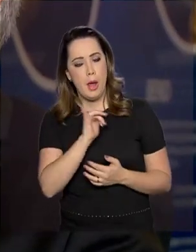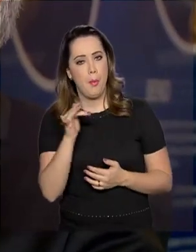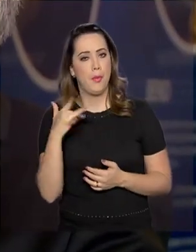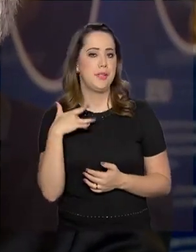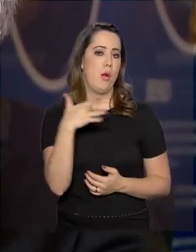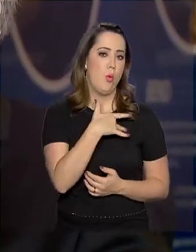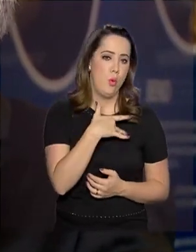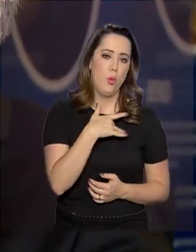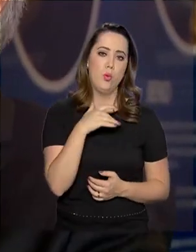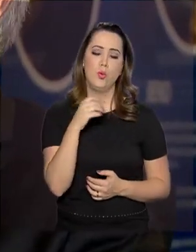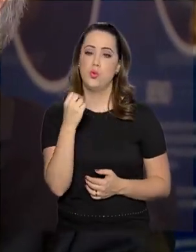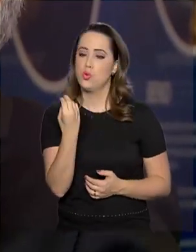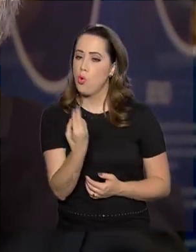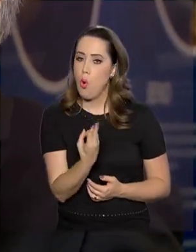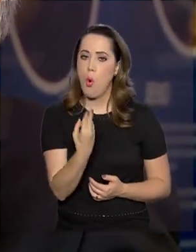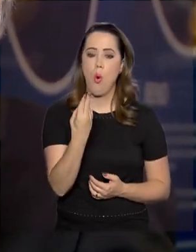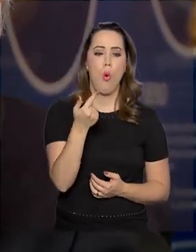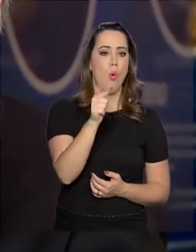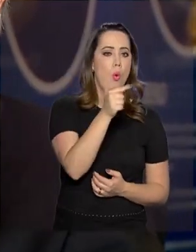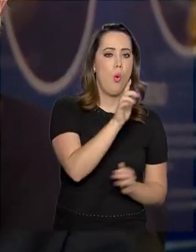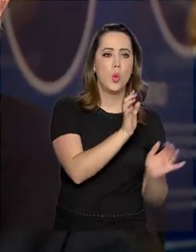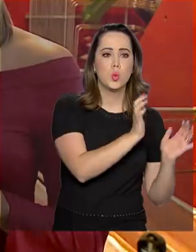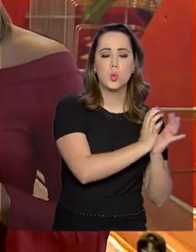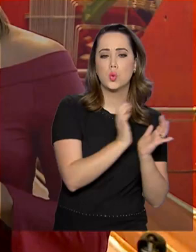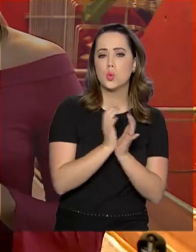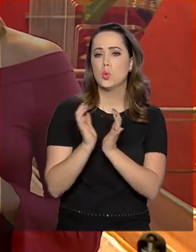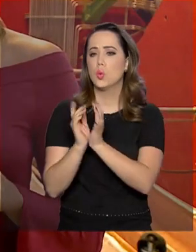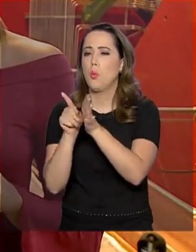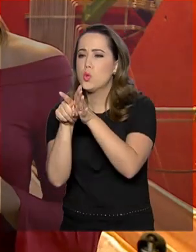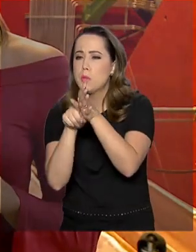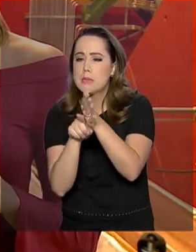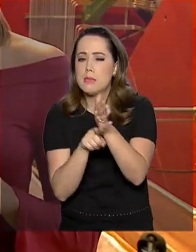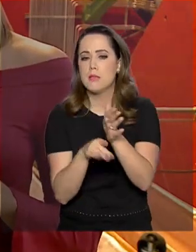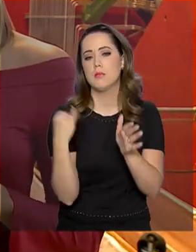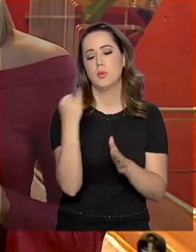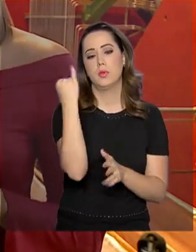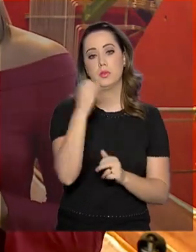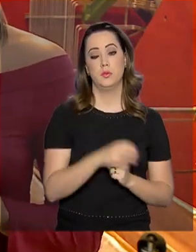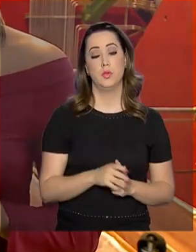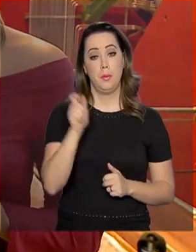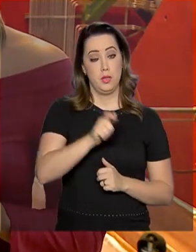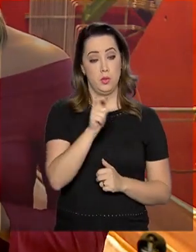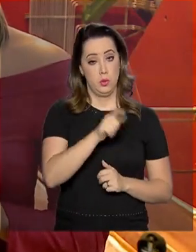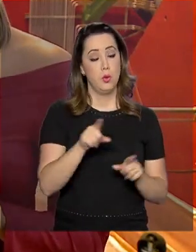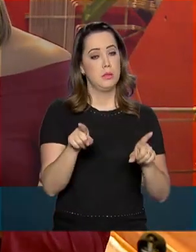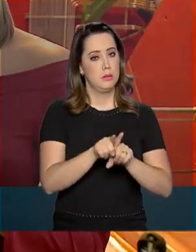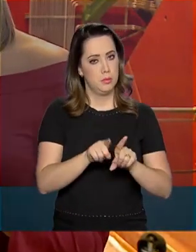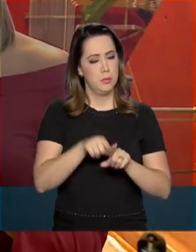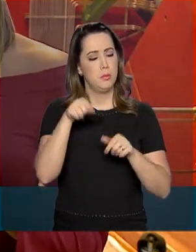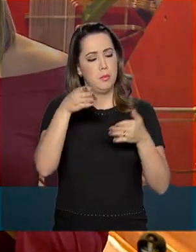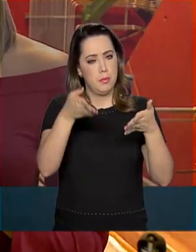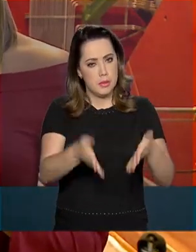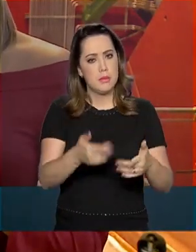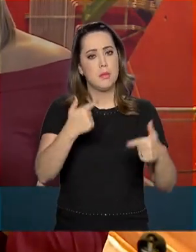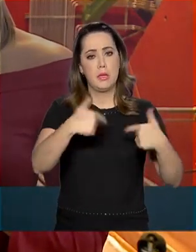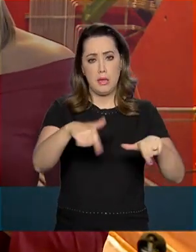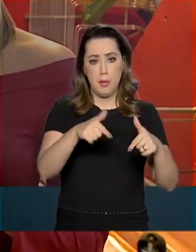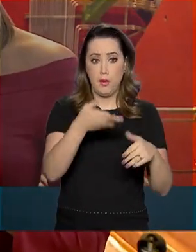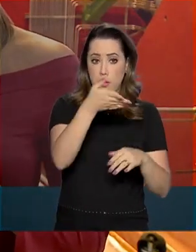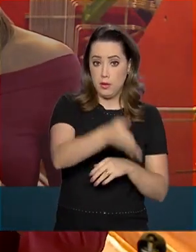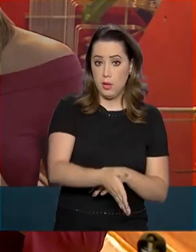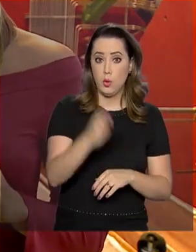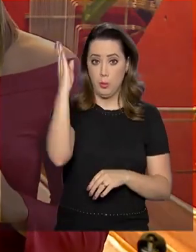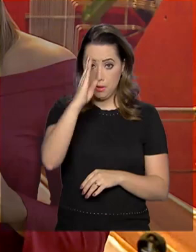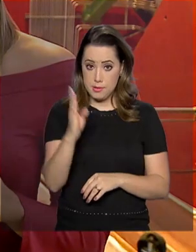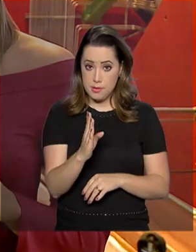exemplo, que tem grandes aplicações, ou em outras áreas também. Cientistas brasileiros também participam dos trabalhos aqui no centro. Hoje,